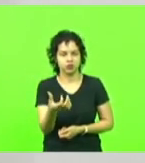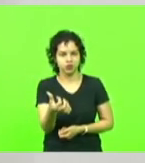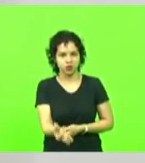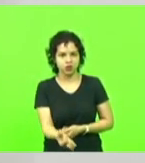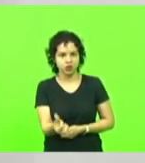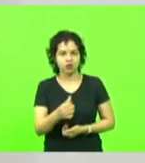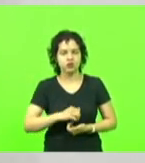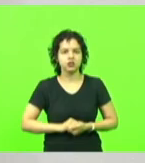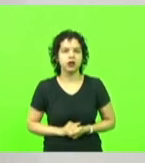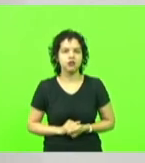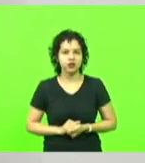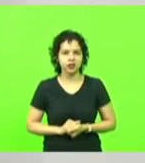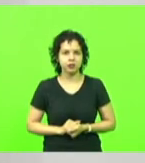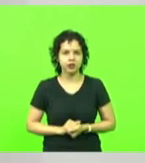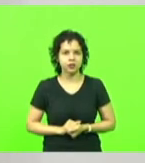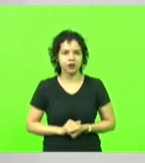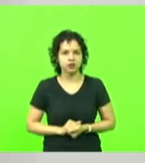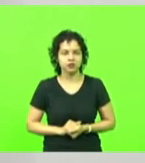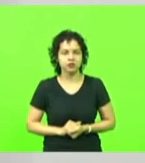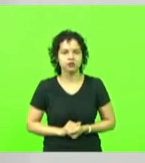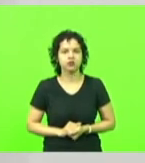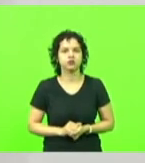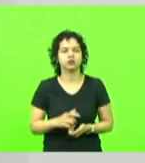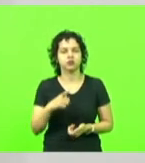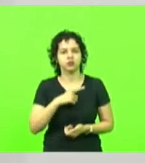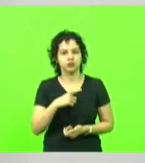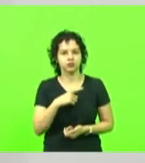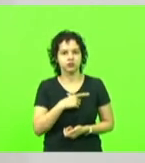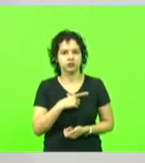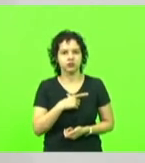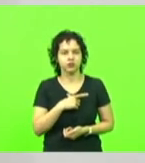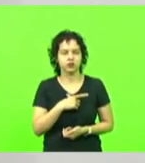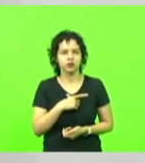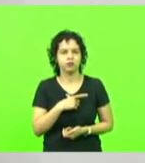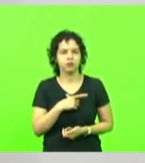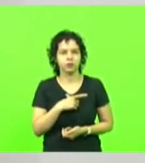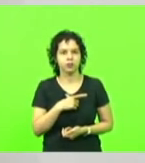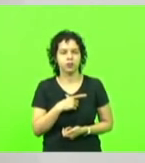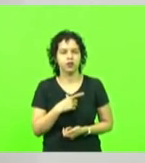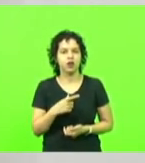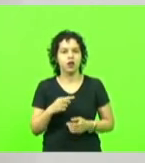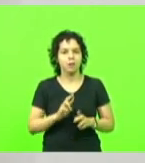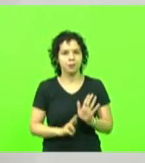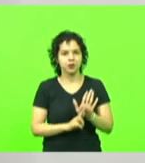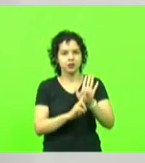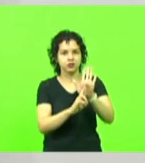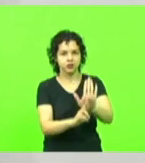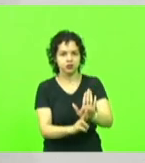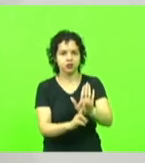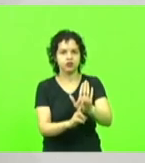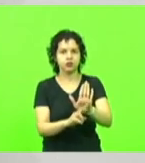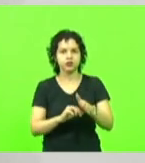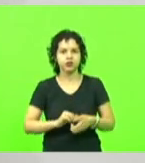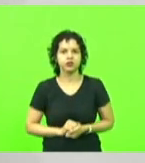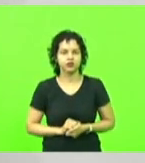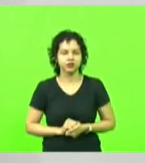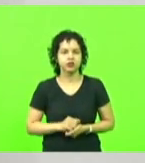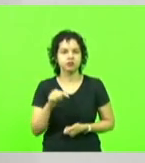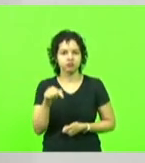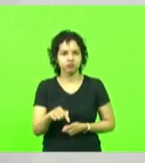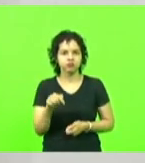bancada do Partido dos Trabalhadores, deputado Fabiano da Luz, nesta semana representando esta casa nesta importante conferência.